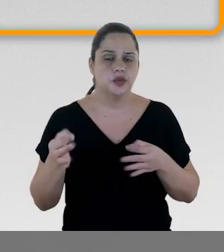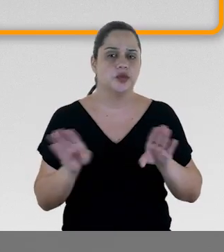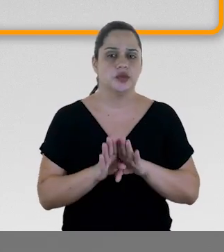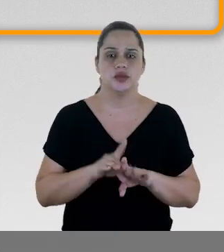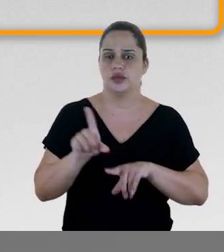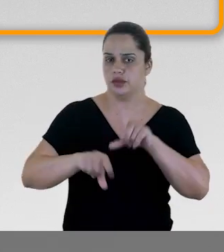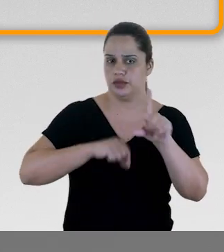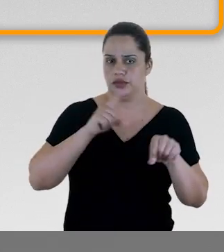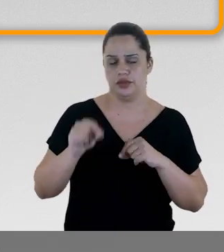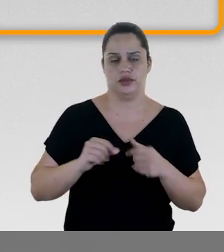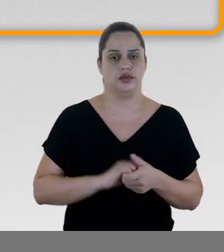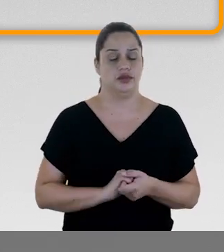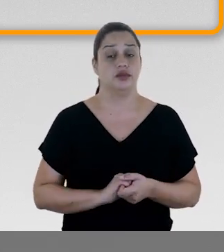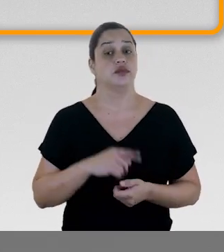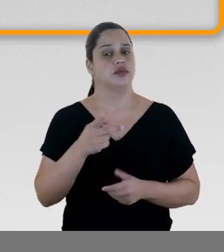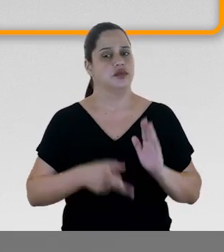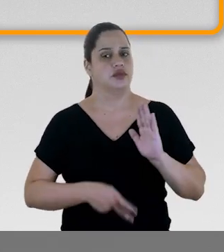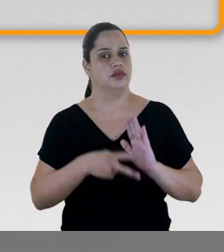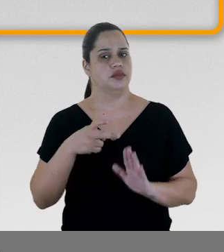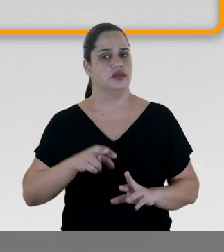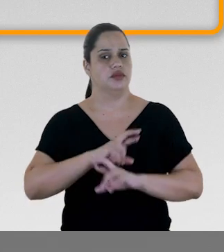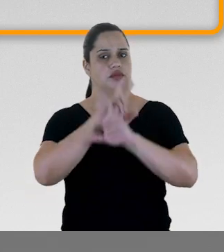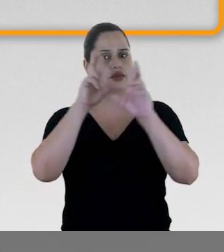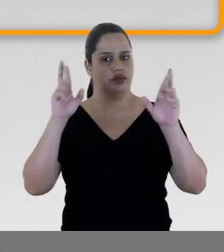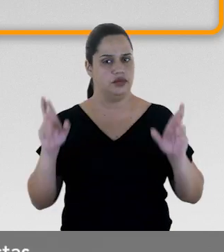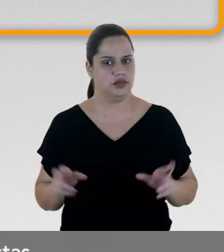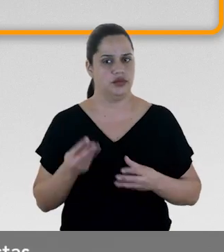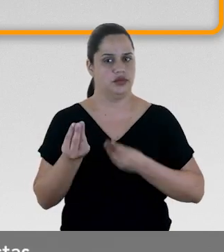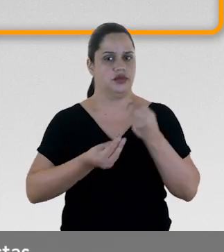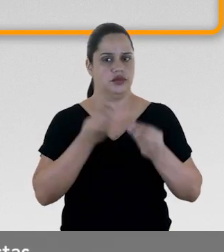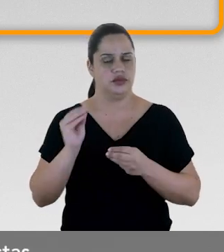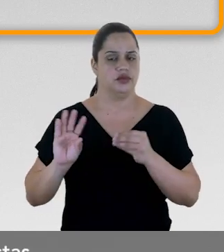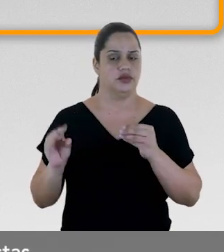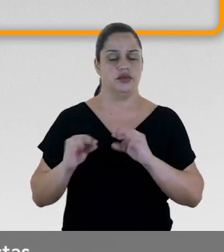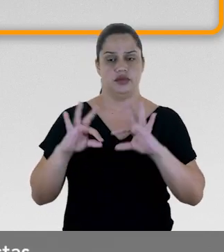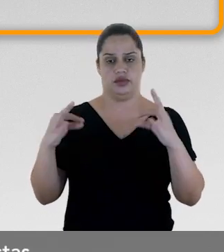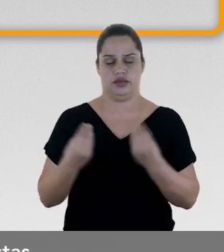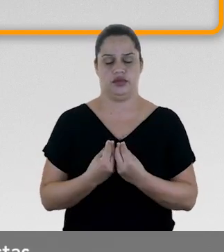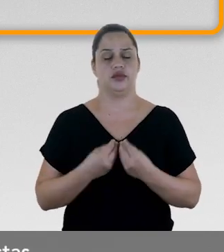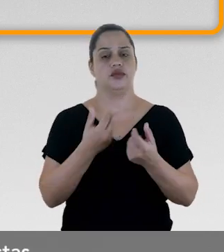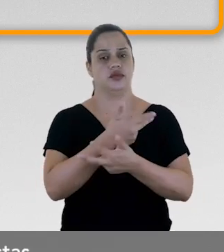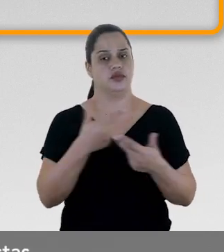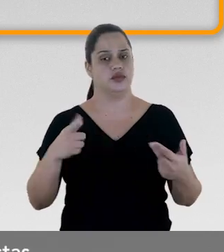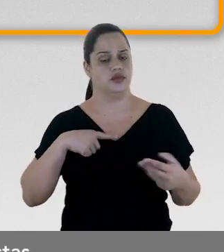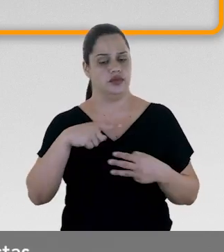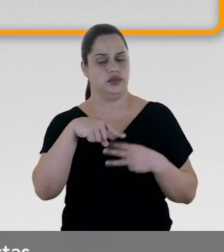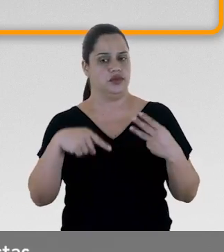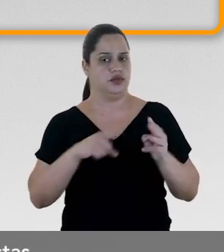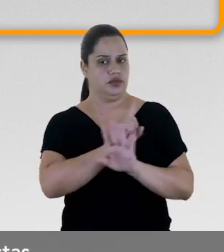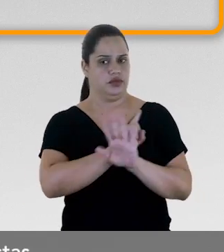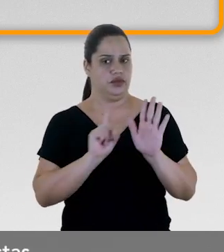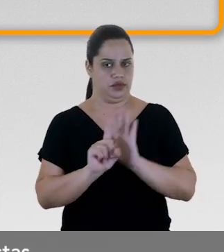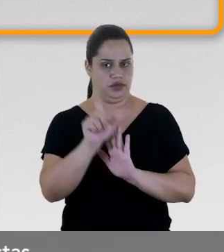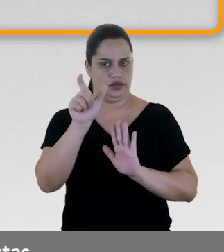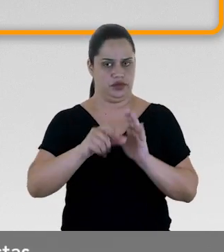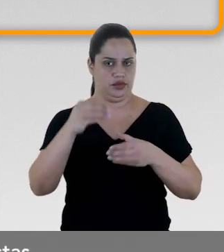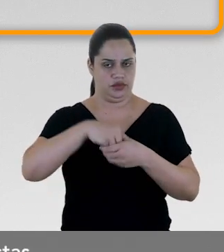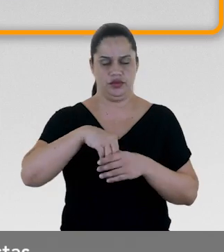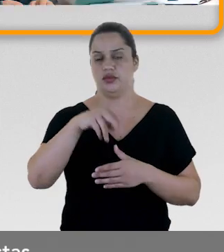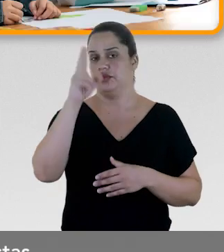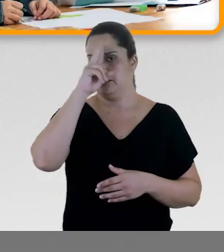e preferências e explorando a diversidade de composições familiares dos três protagonistas.